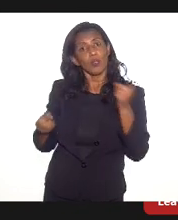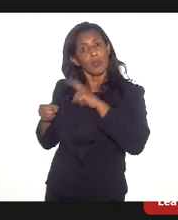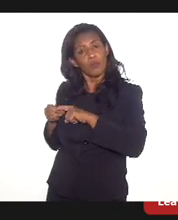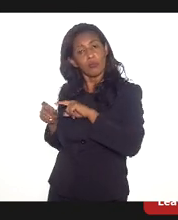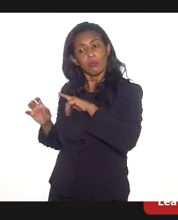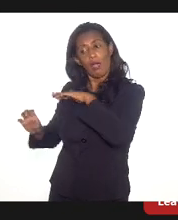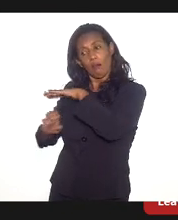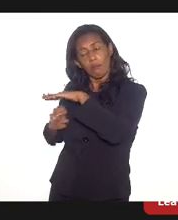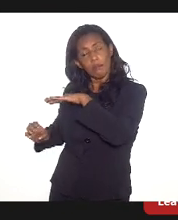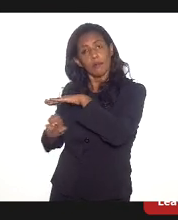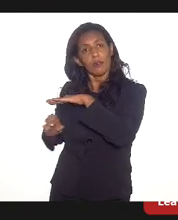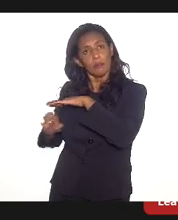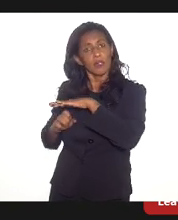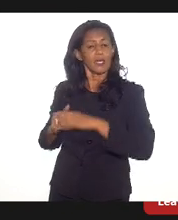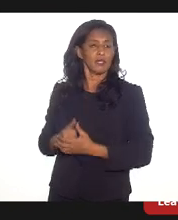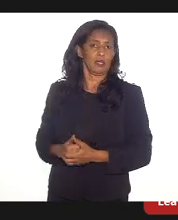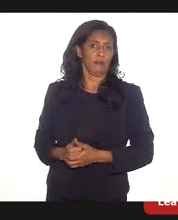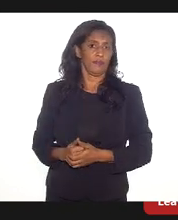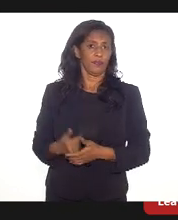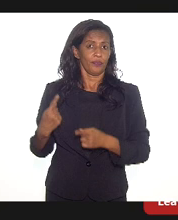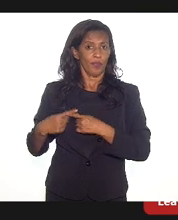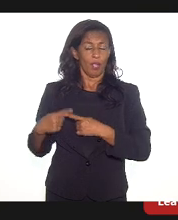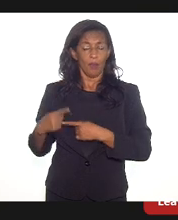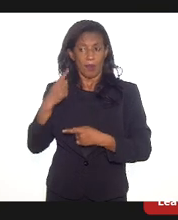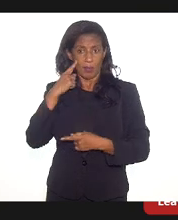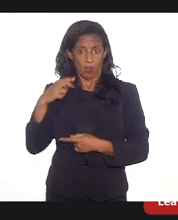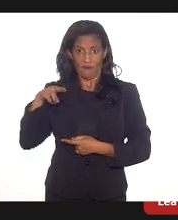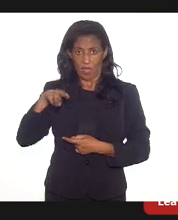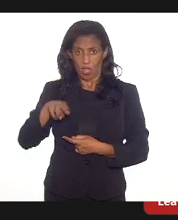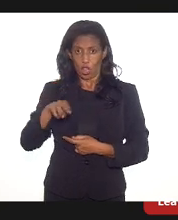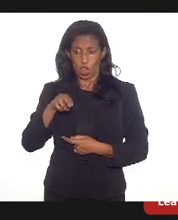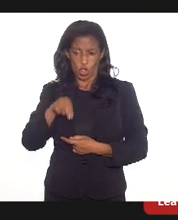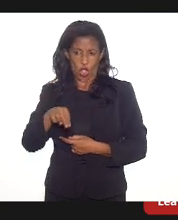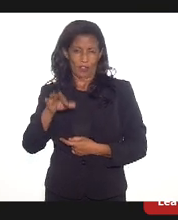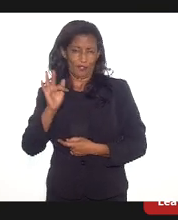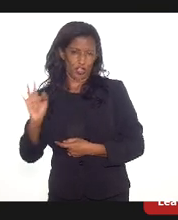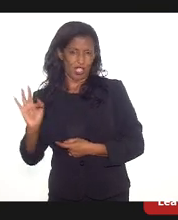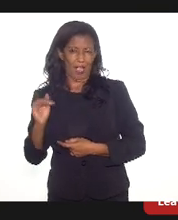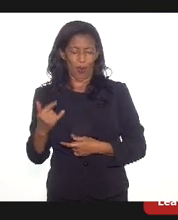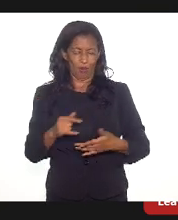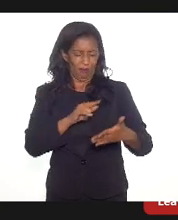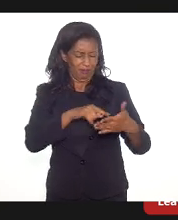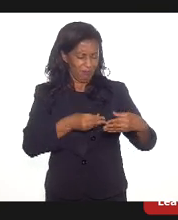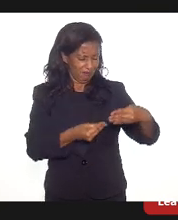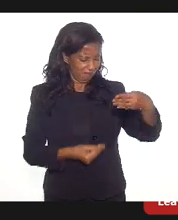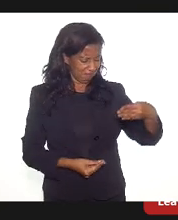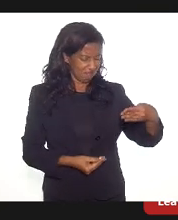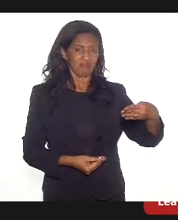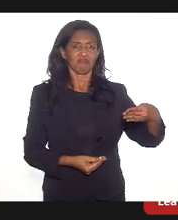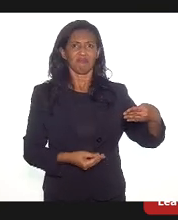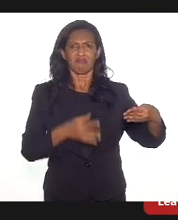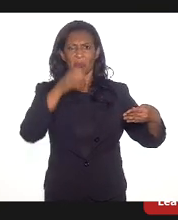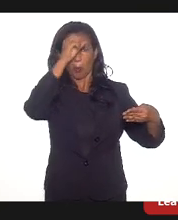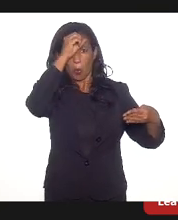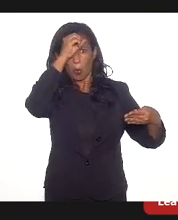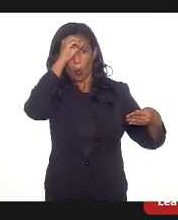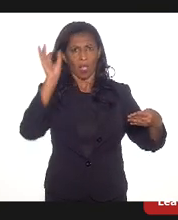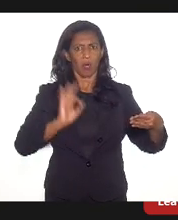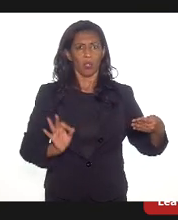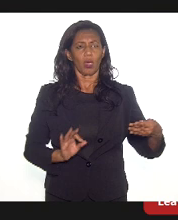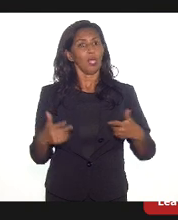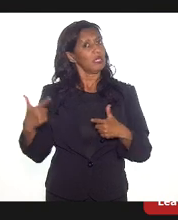onde mexe lá com os setores que vão pegar aquela nota fiscal, vão pegar aquelas observações e não vão entender nada. Então, os problemas